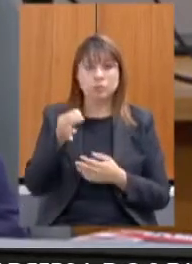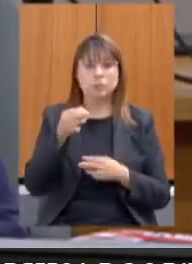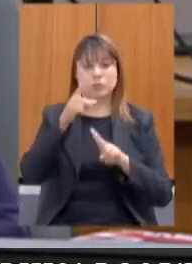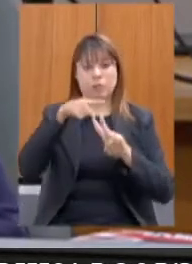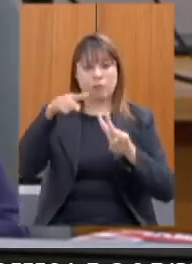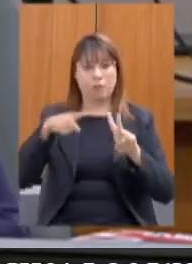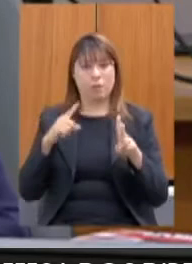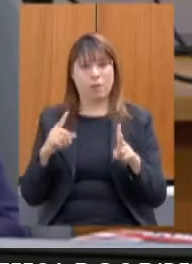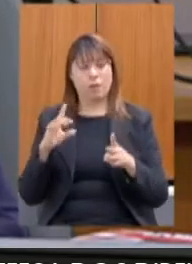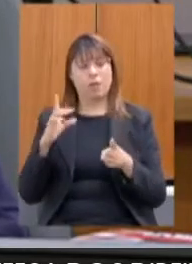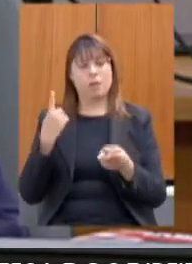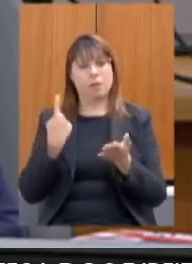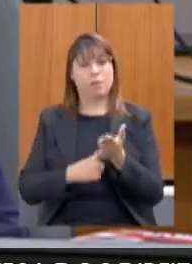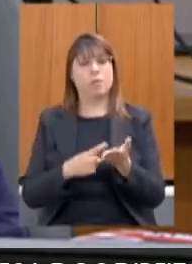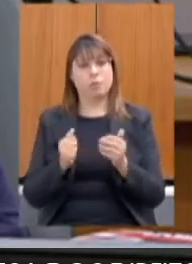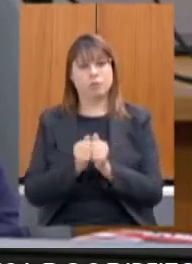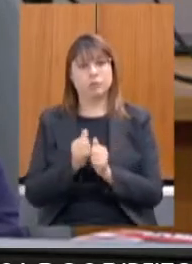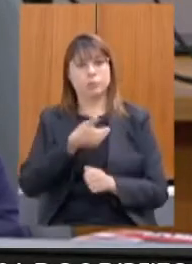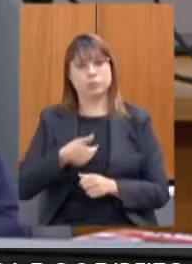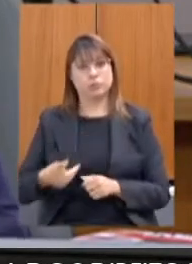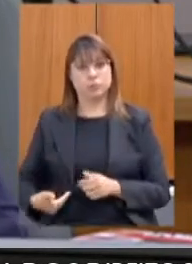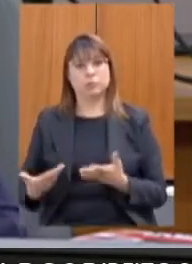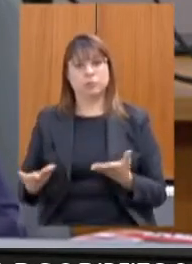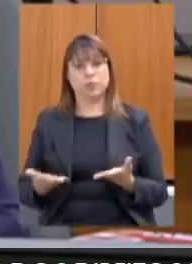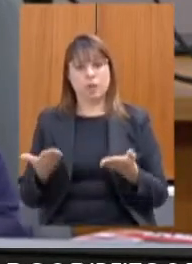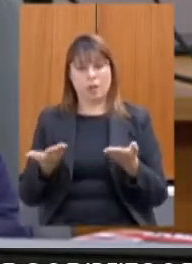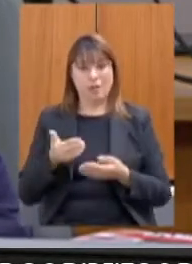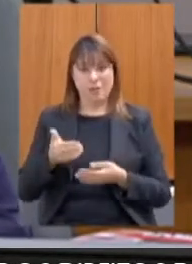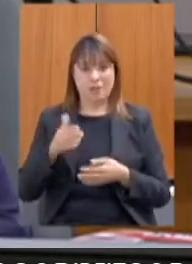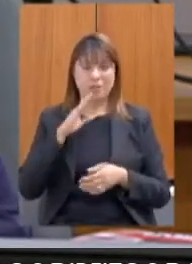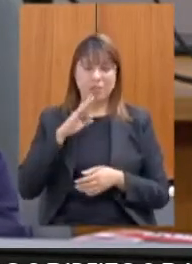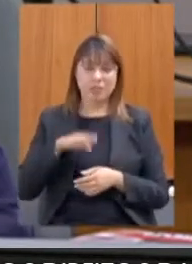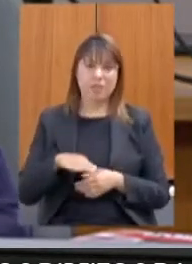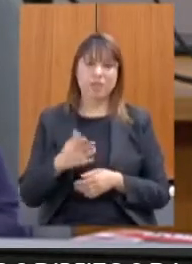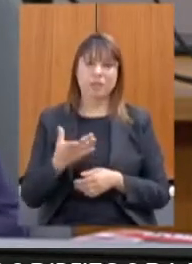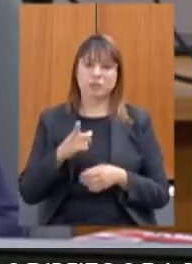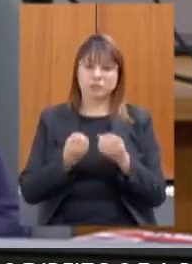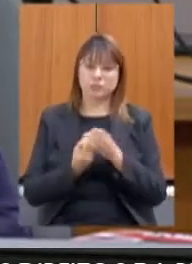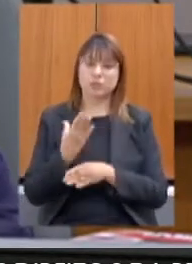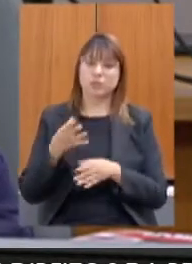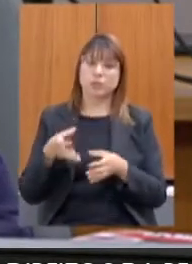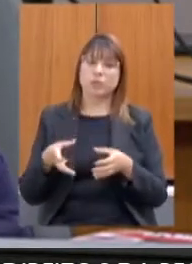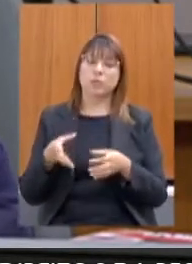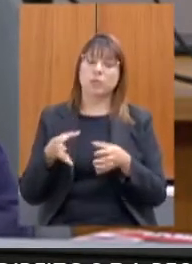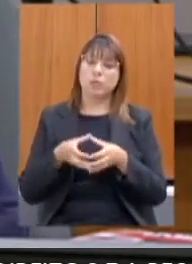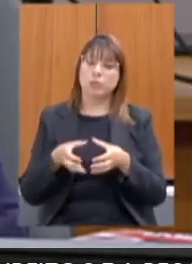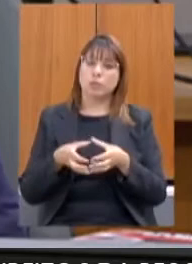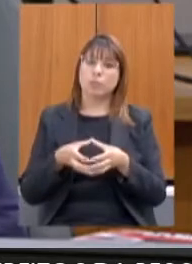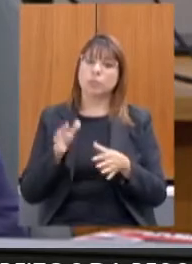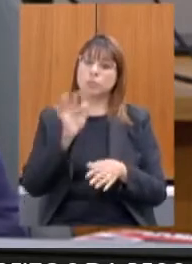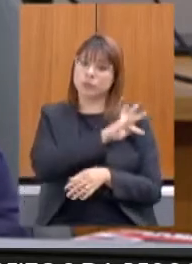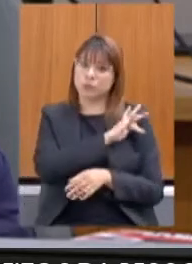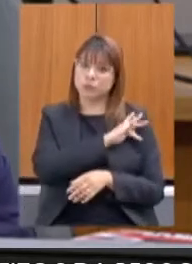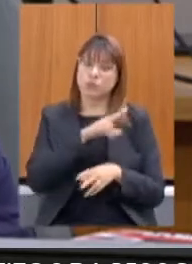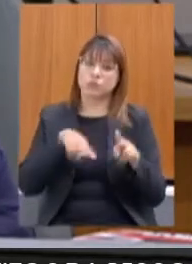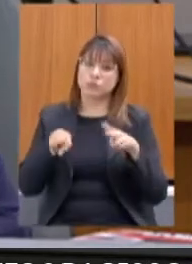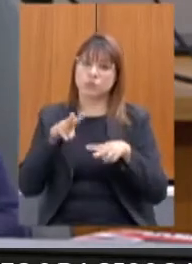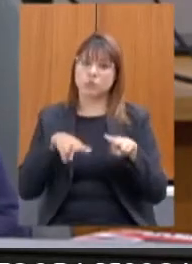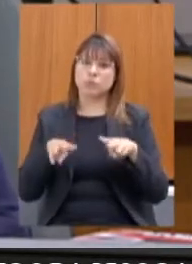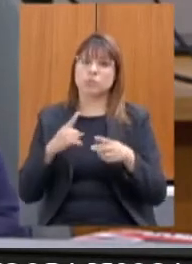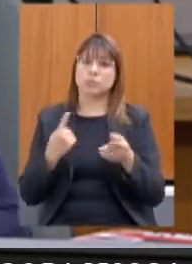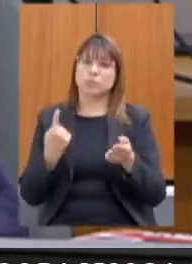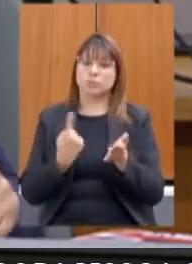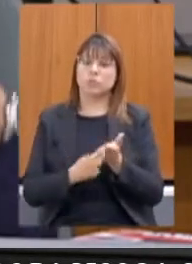Agora, à tarde, a Câmara de Deputados instaurou a comissão externa que fará fiscalização desse